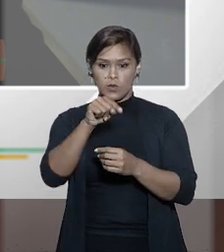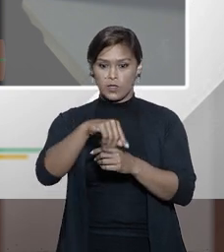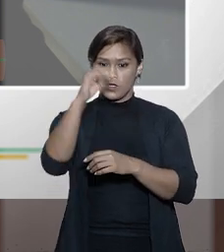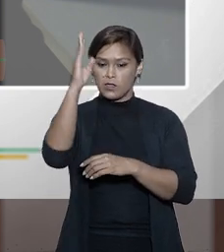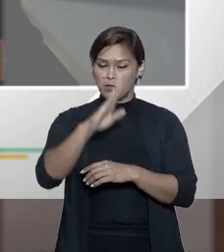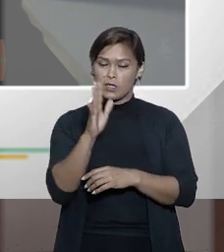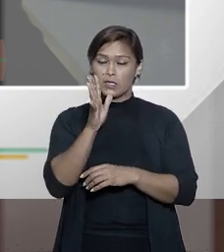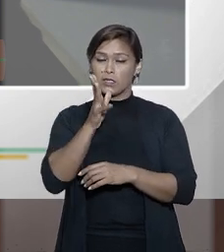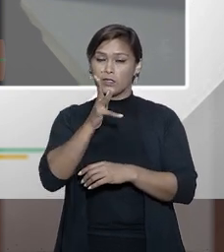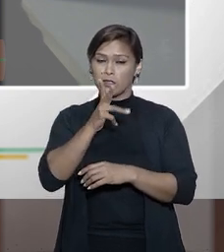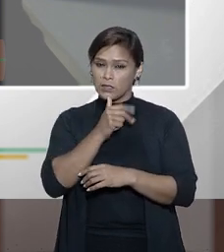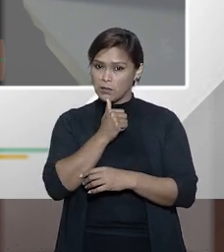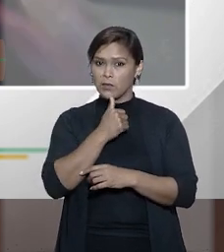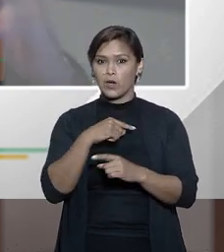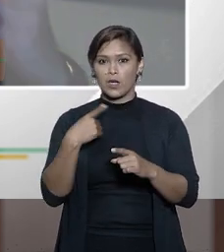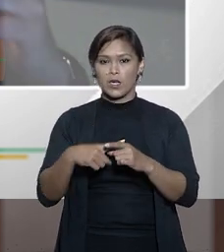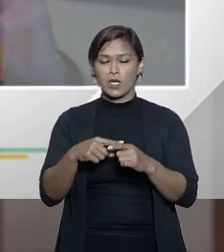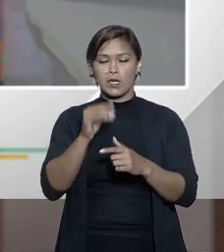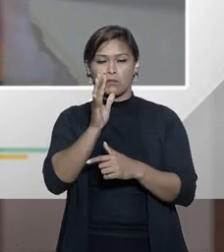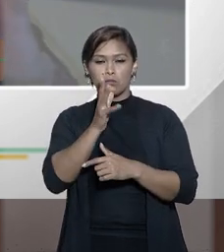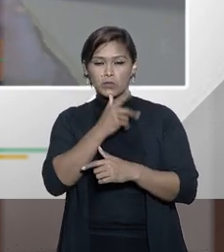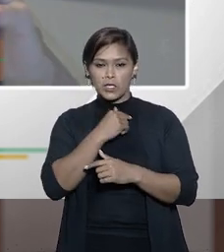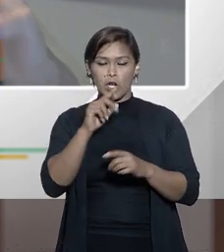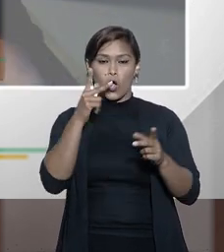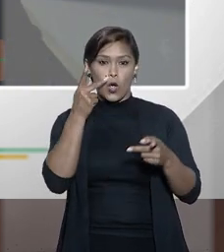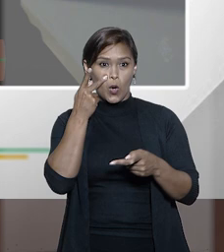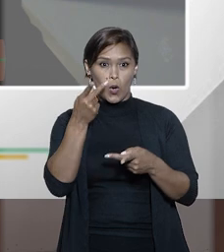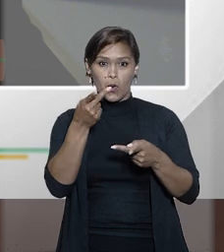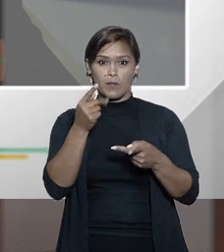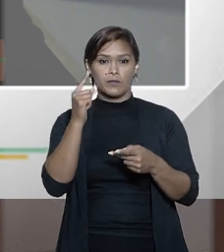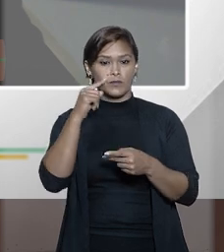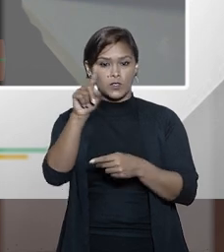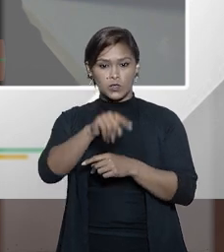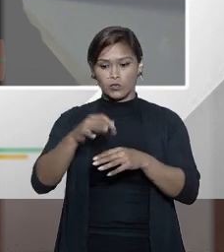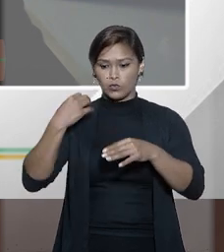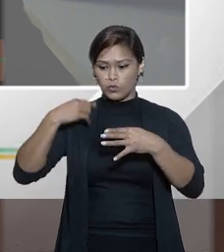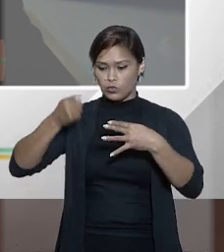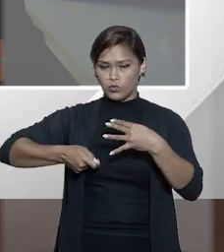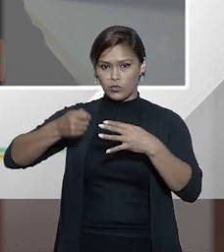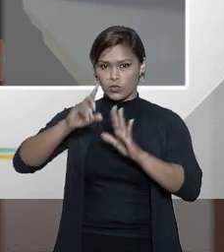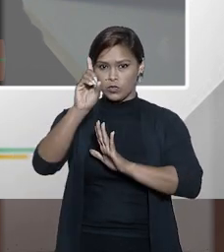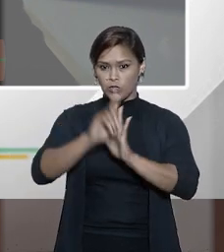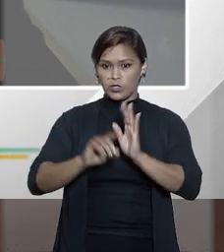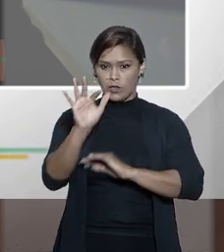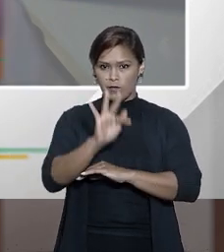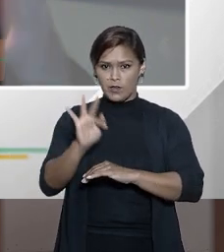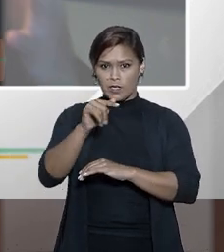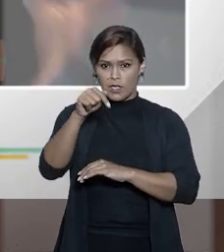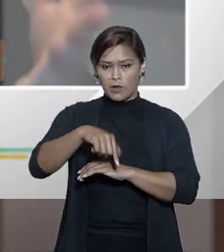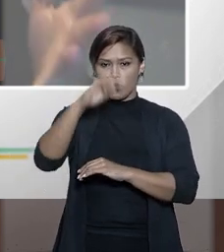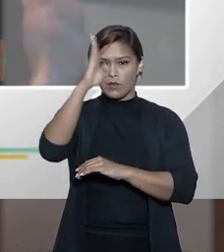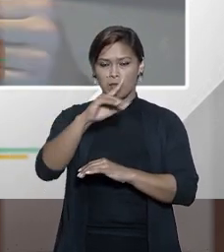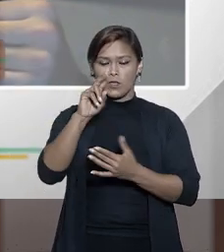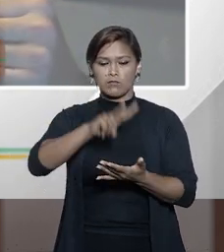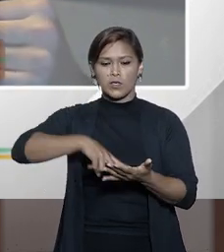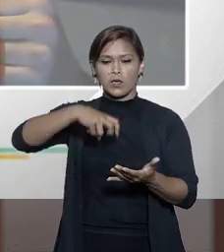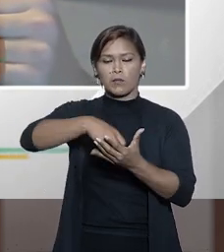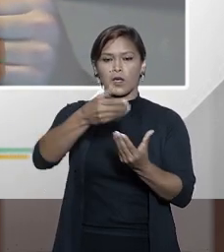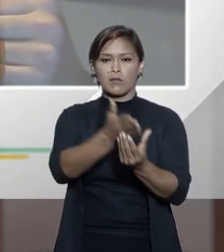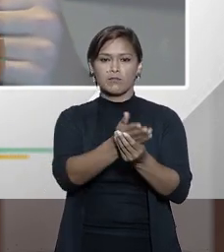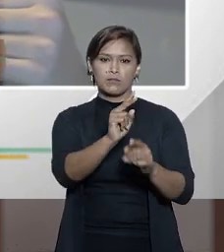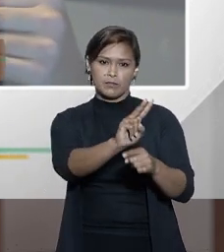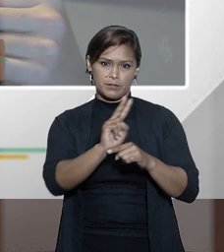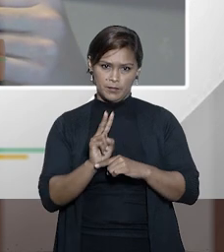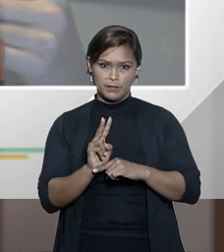no Brasil demora demais e por demorar demais veja o que acontece um juiz de direito no Brasil um juiz federal decreta uma medida